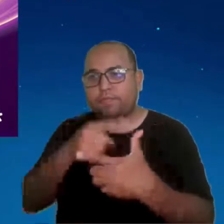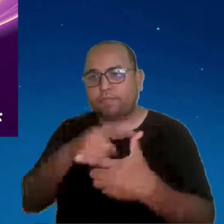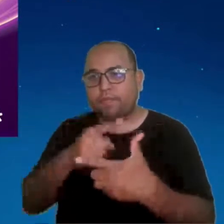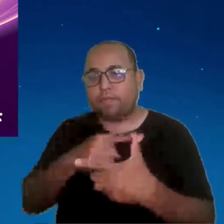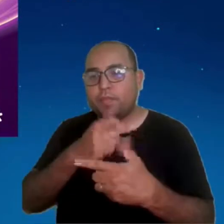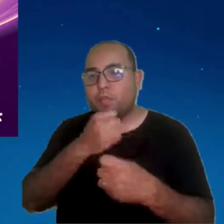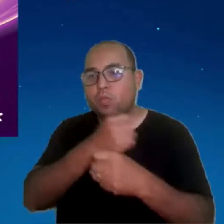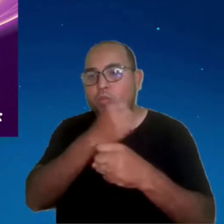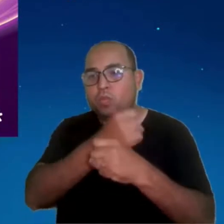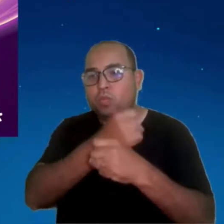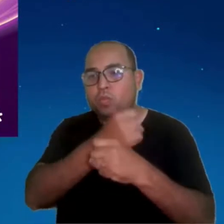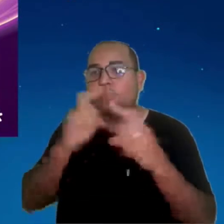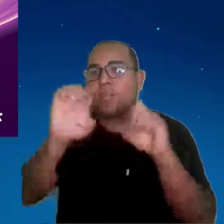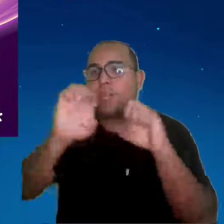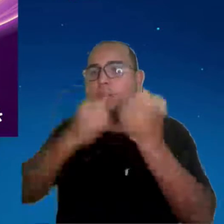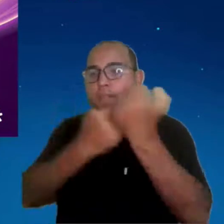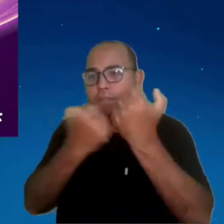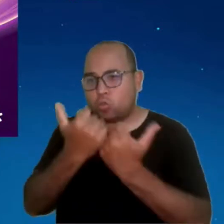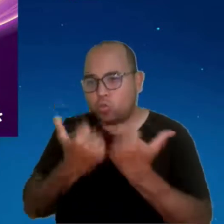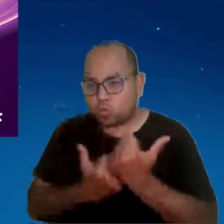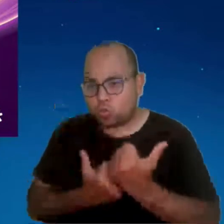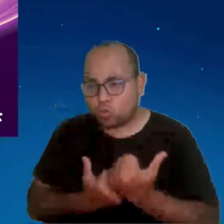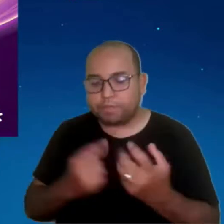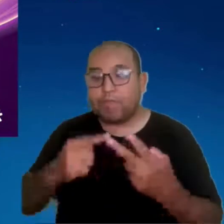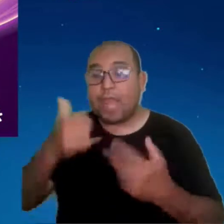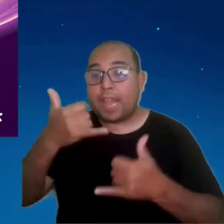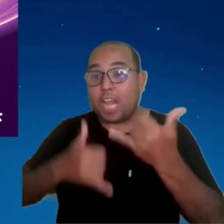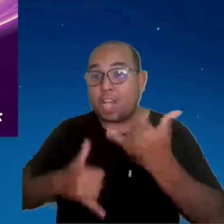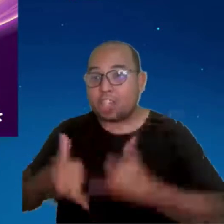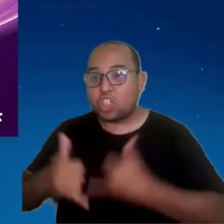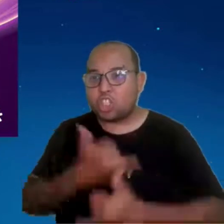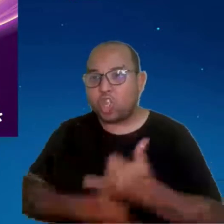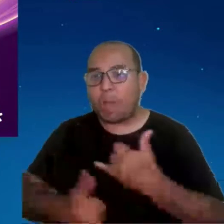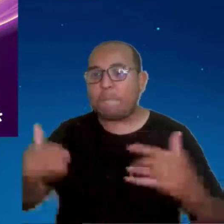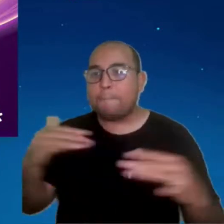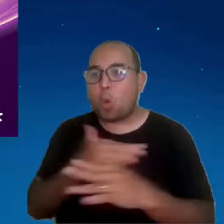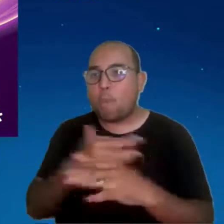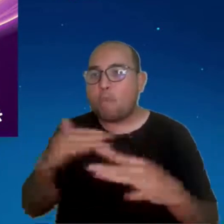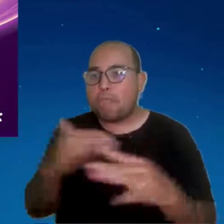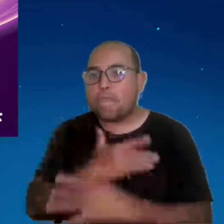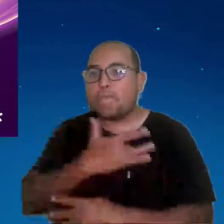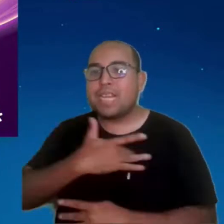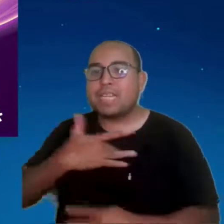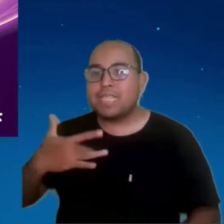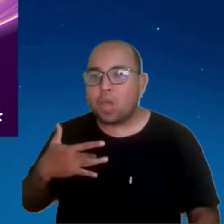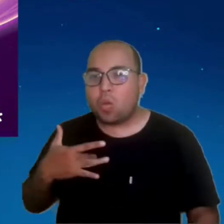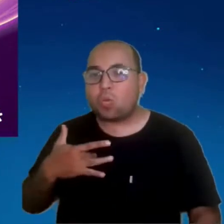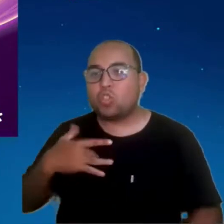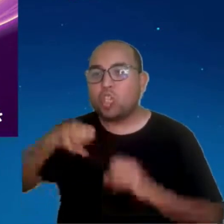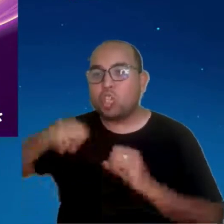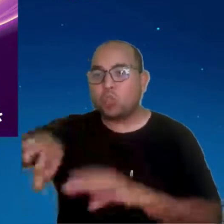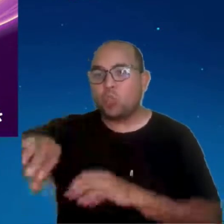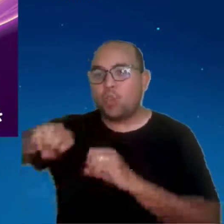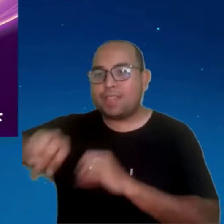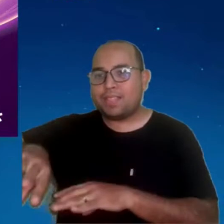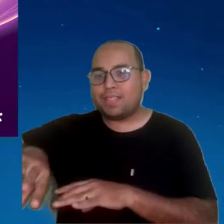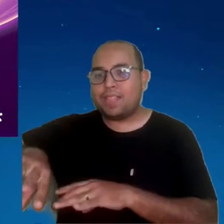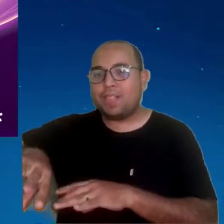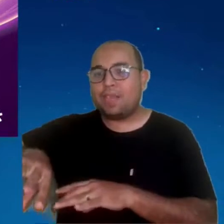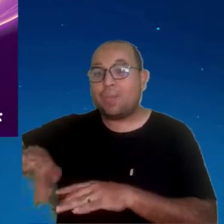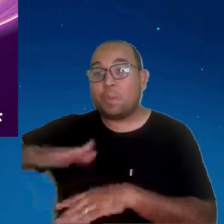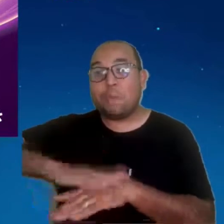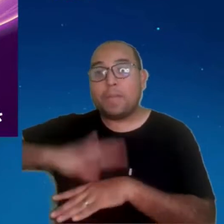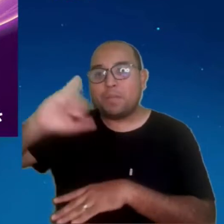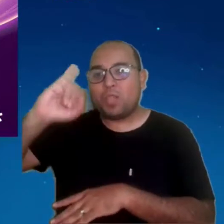infraestrutura, energia, mobilidade, saúde, educação e o mais importante,